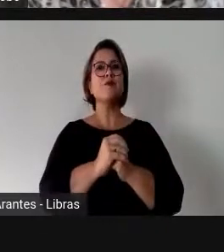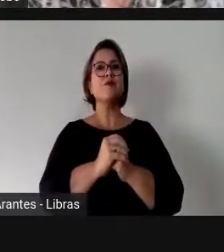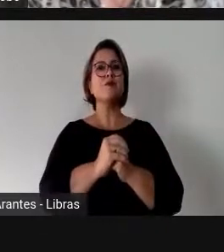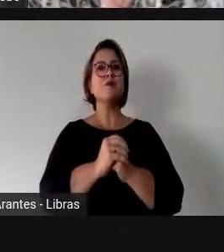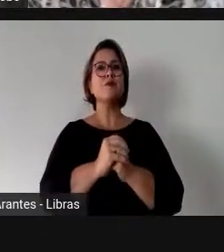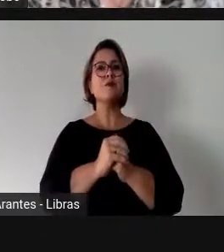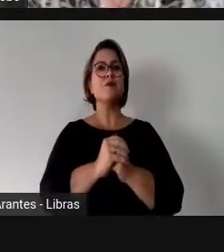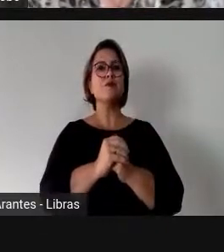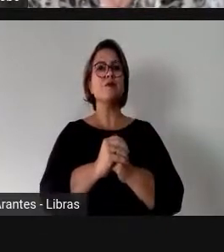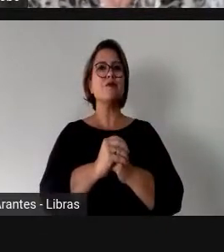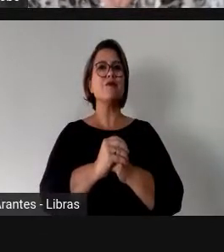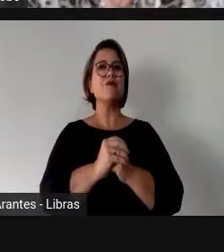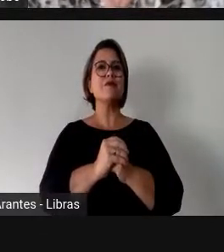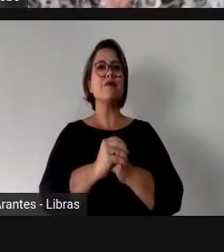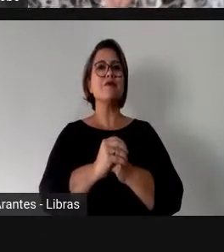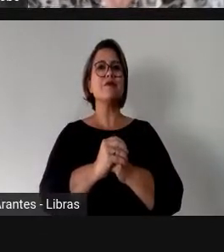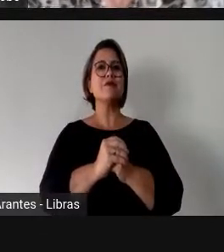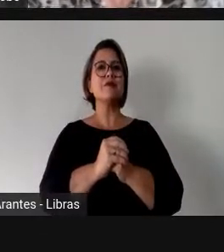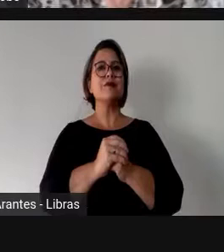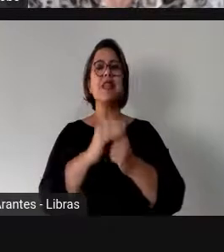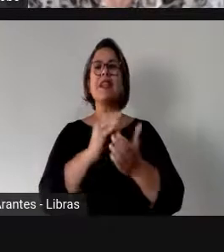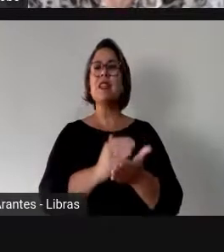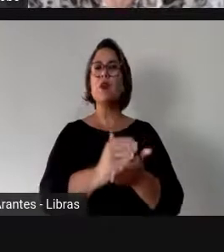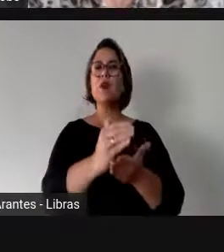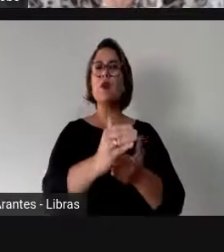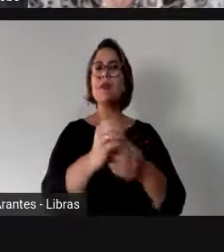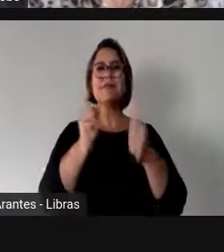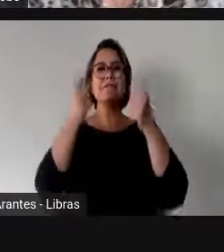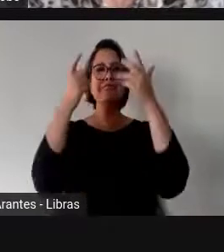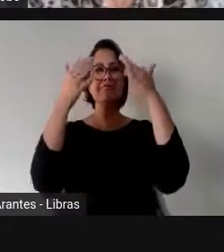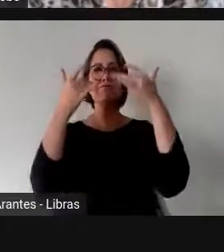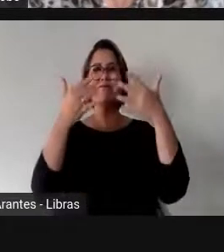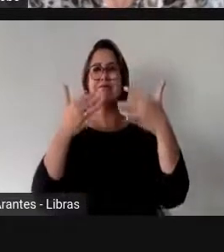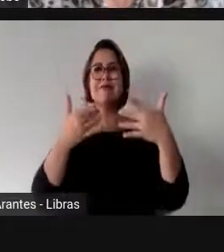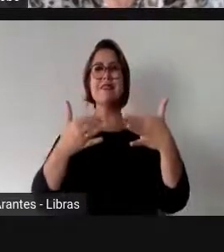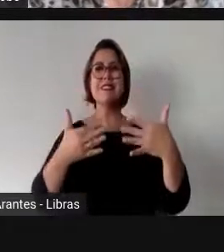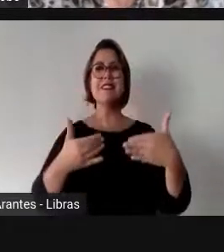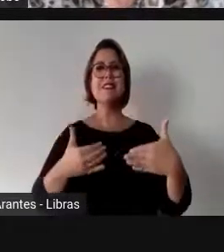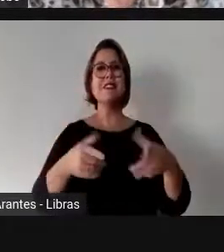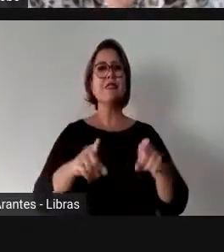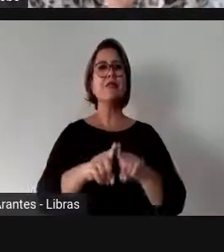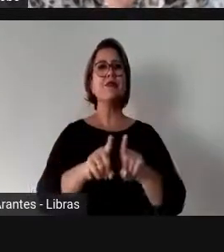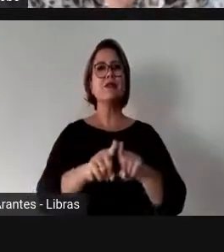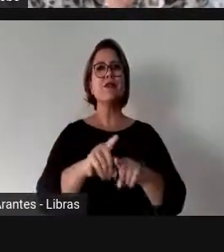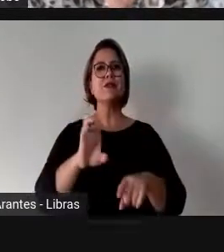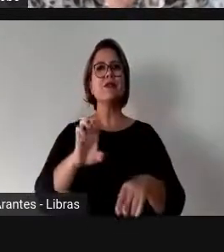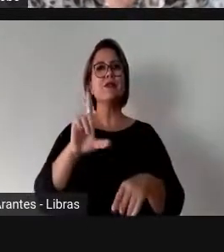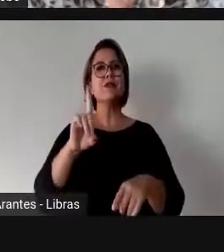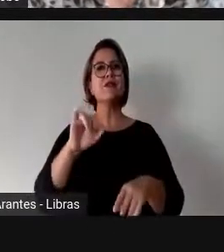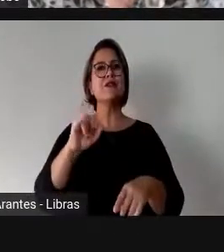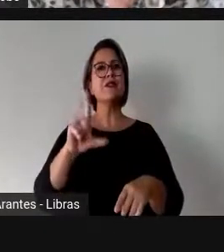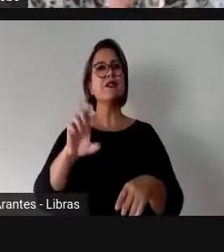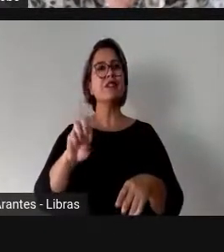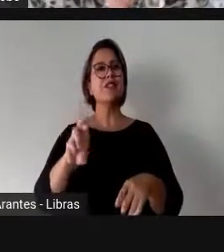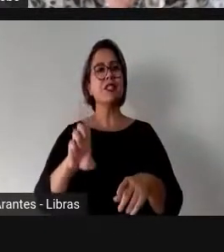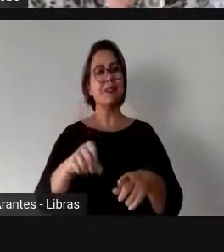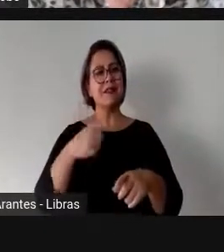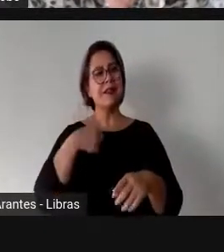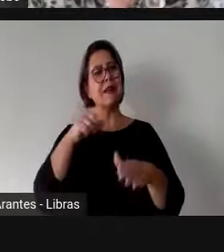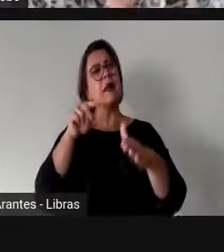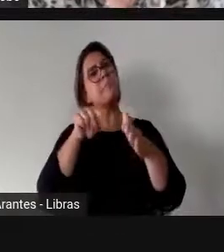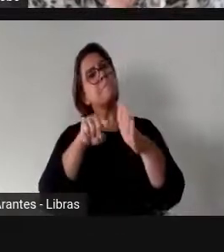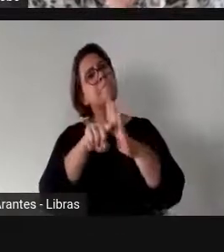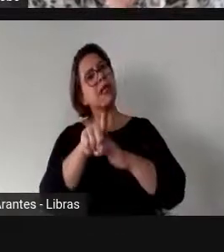agora essa exposição, a conferência da doutora Edilene, e eu faço para ela uma pergunta